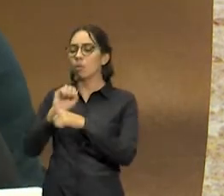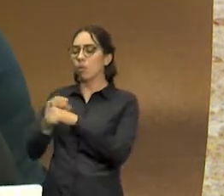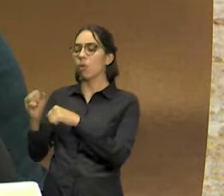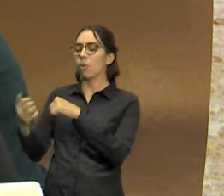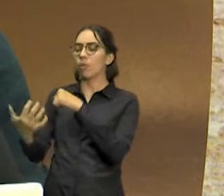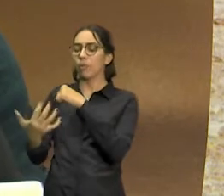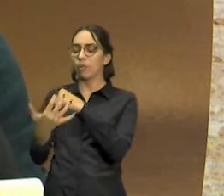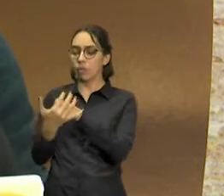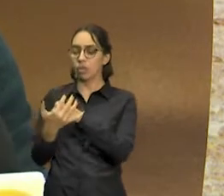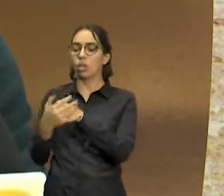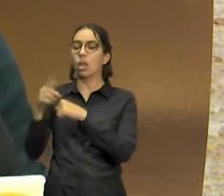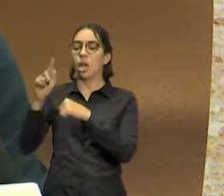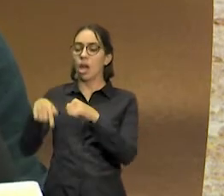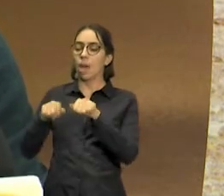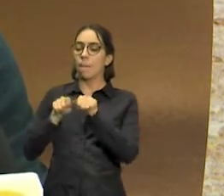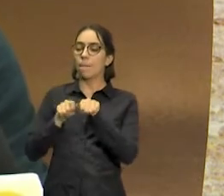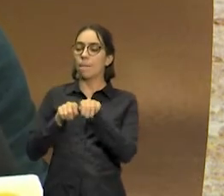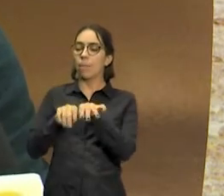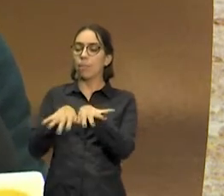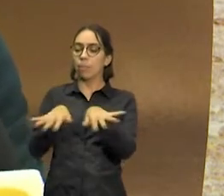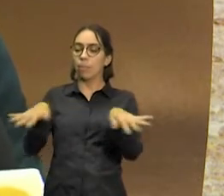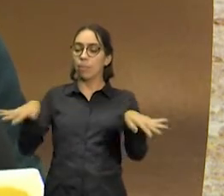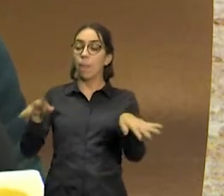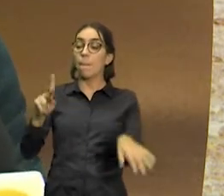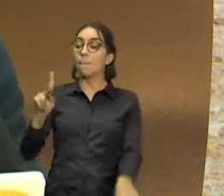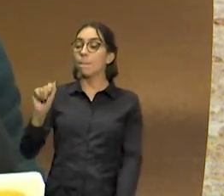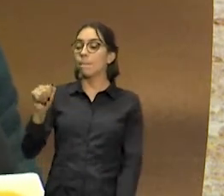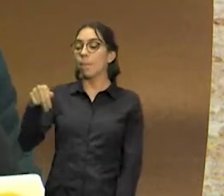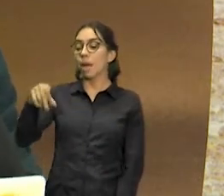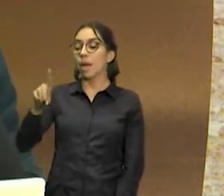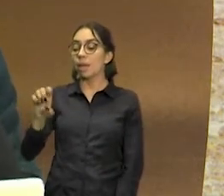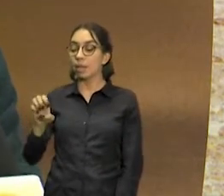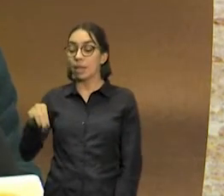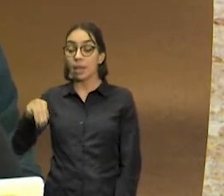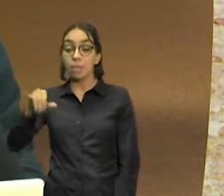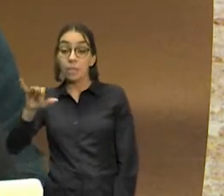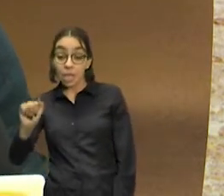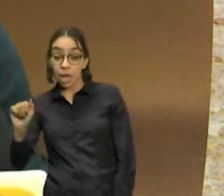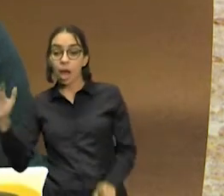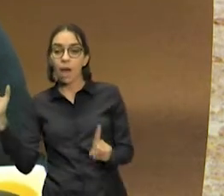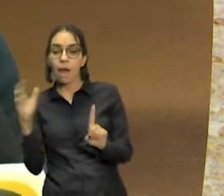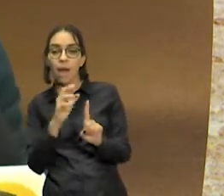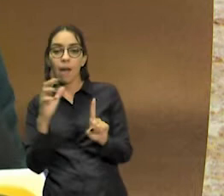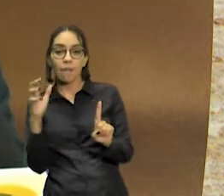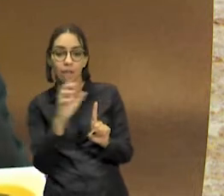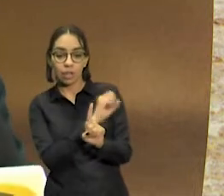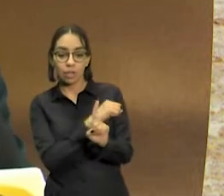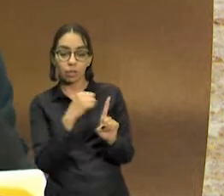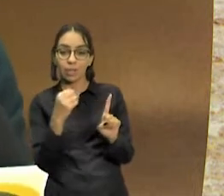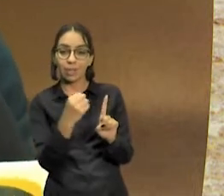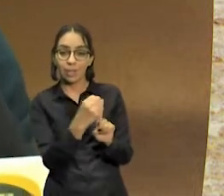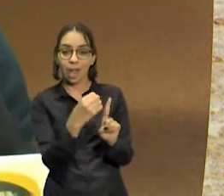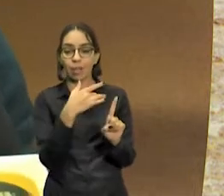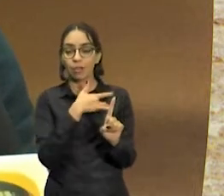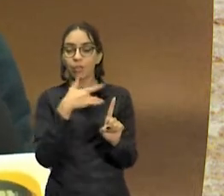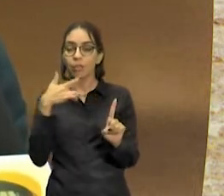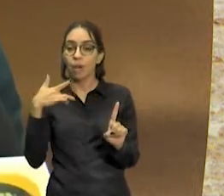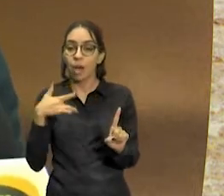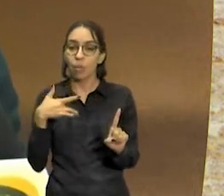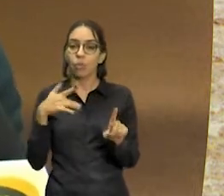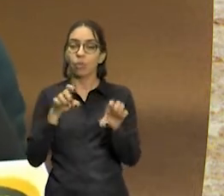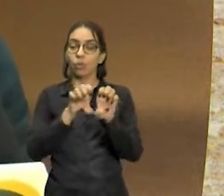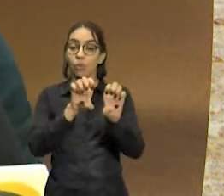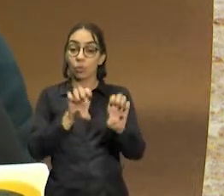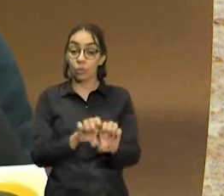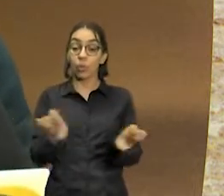pandemia afeta o nosso Estado, o nosso sistema de saúde e orienta também estratégias